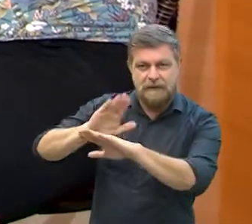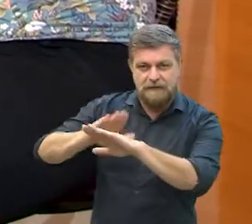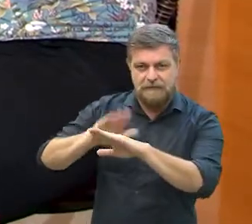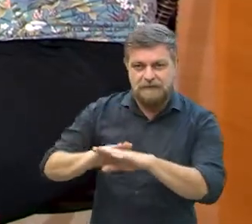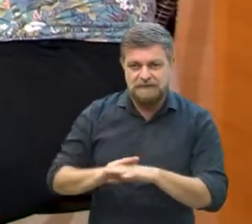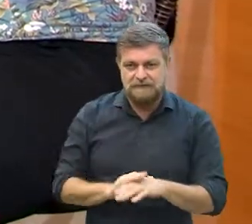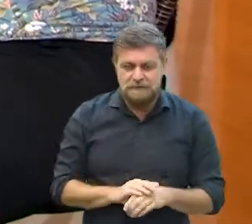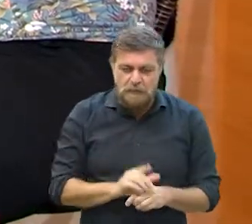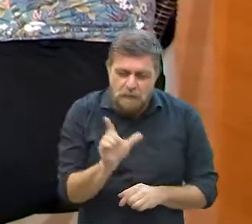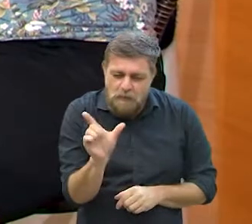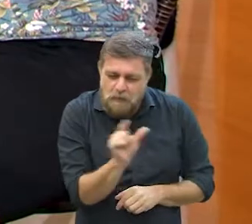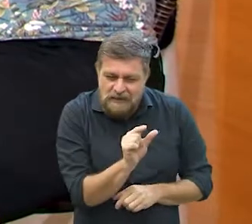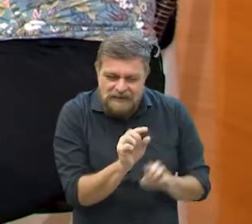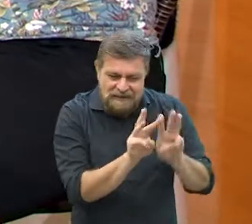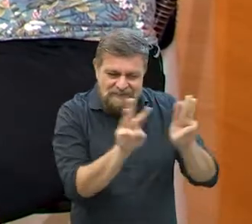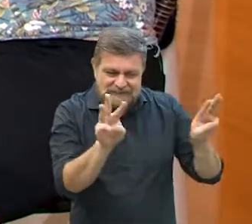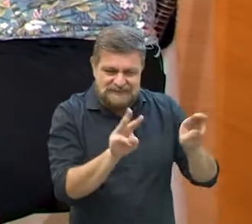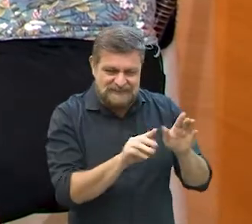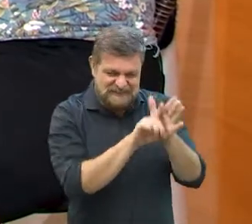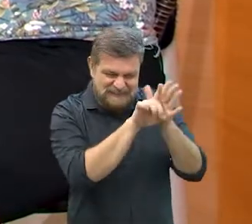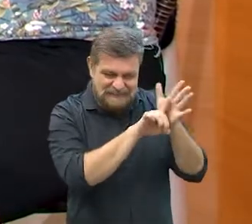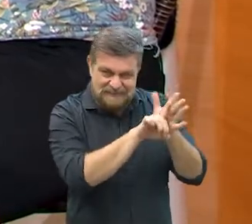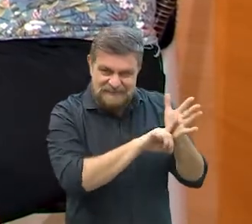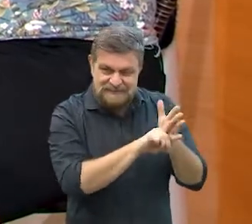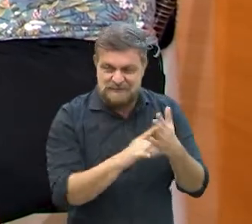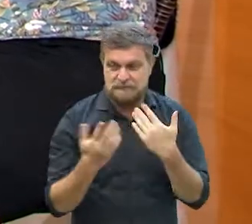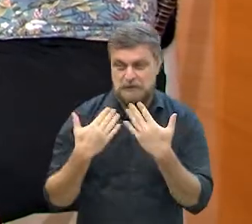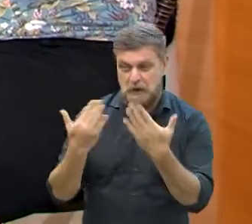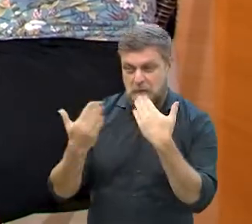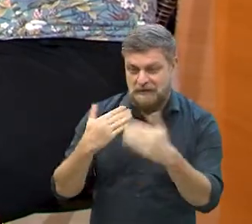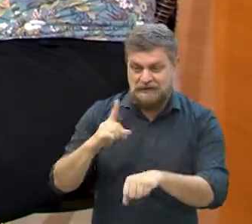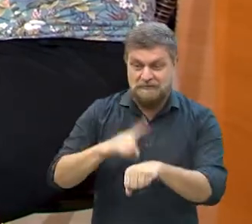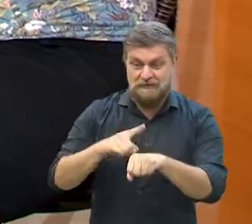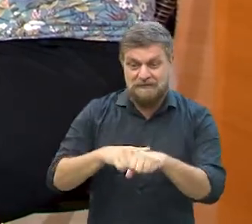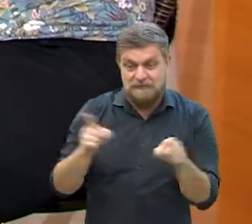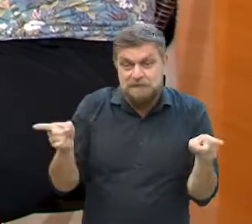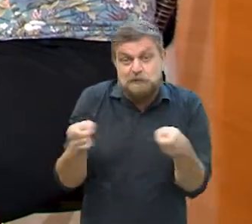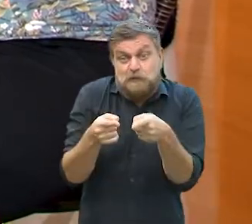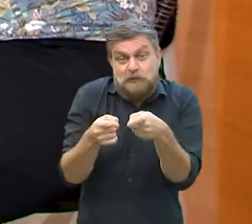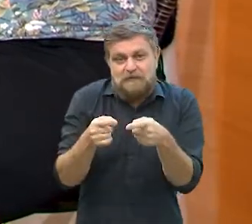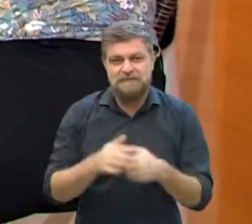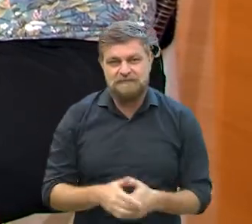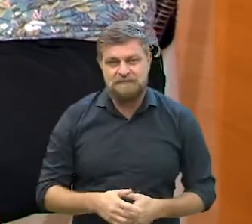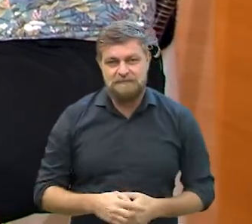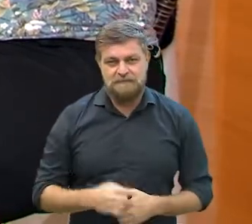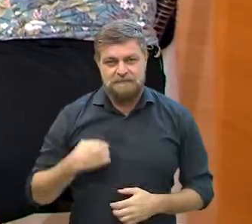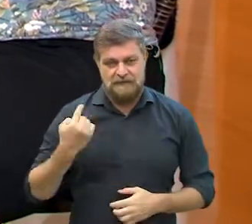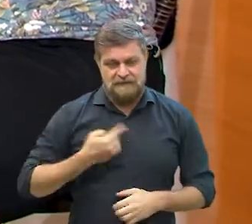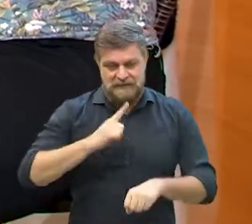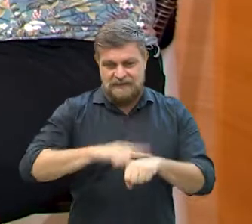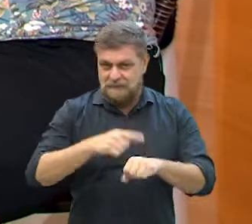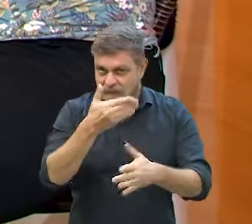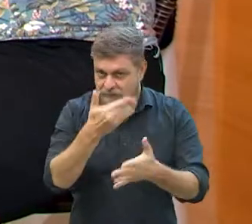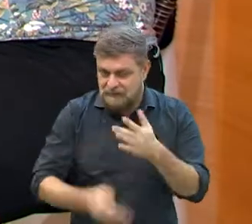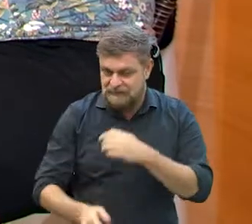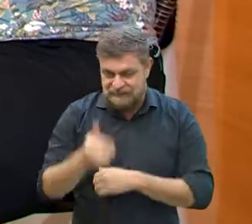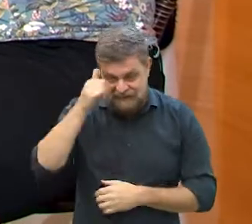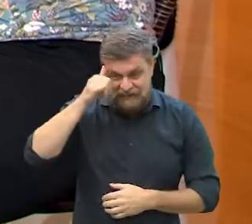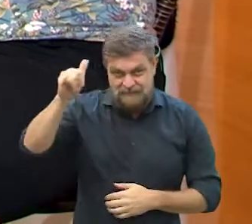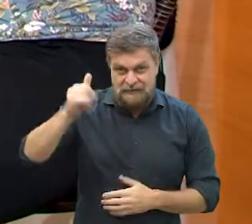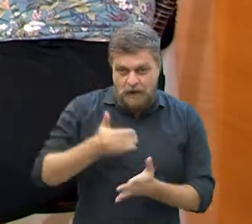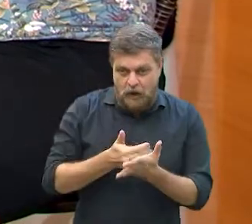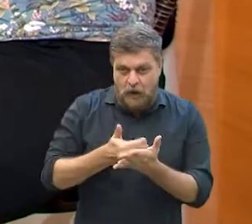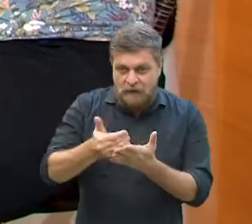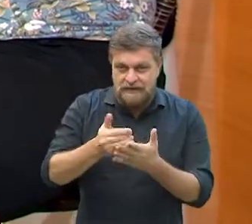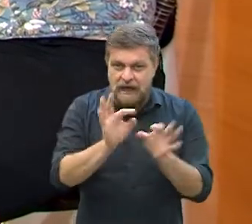peguei só uma partezinha no site para a gente bater esse papo, porque infelizmente nosso tempo é curto. Então para a gente não perder tempo e já entrar aí